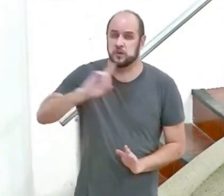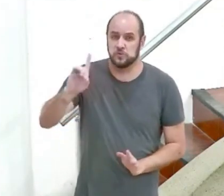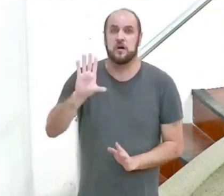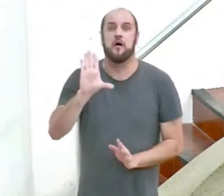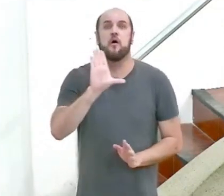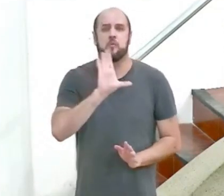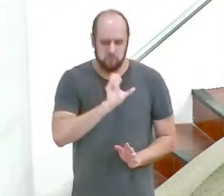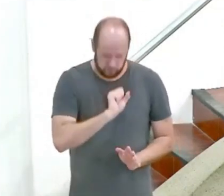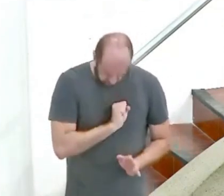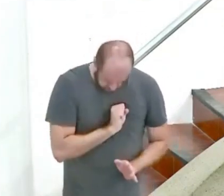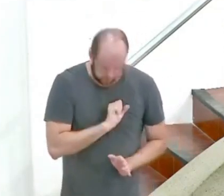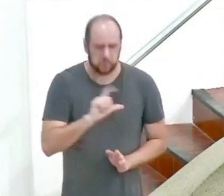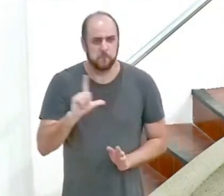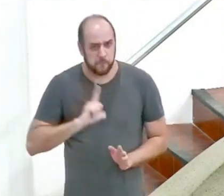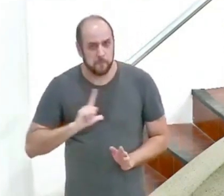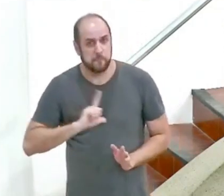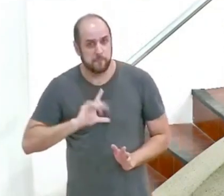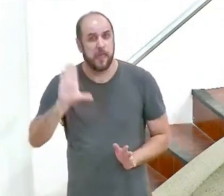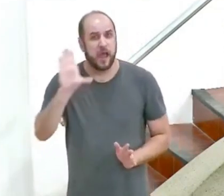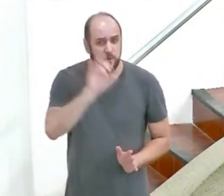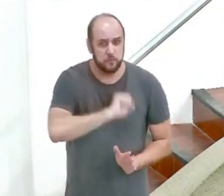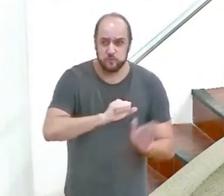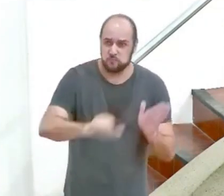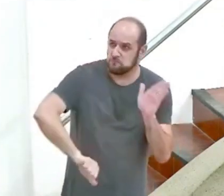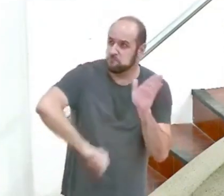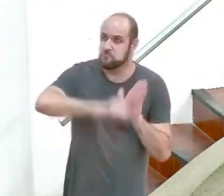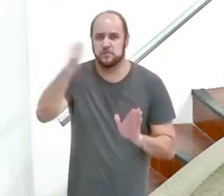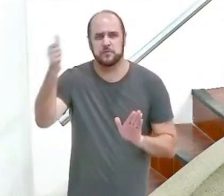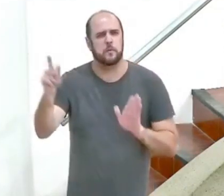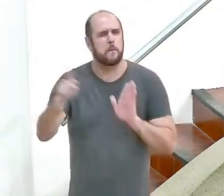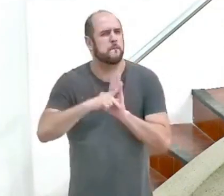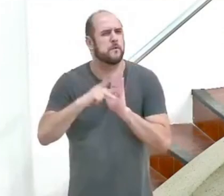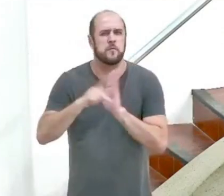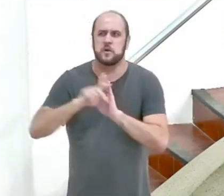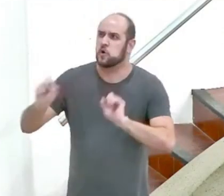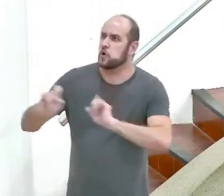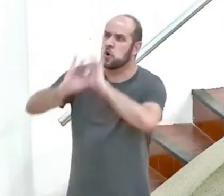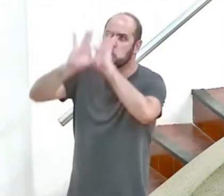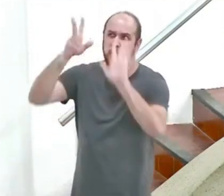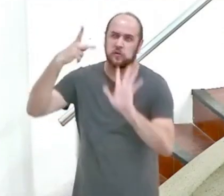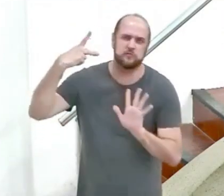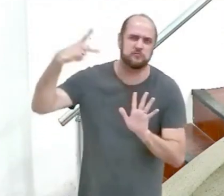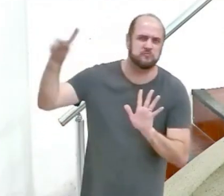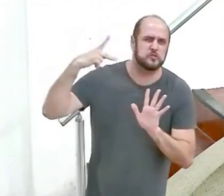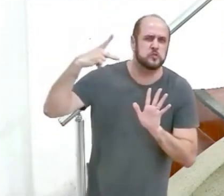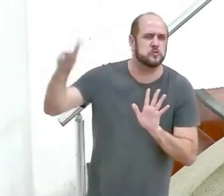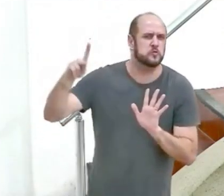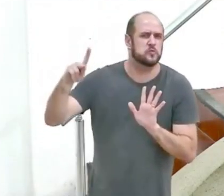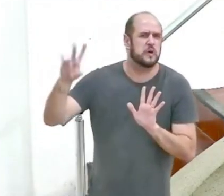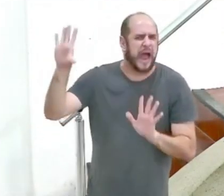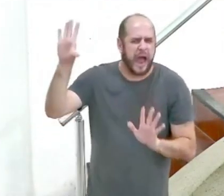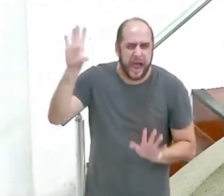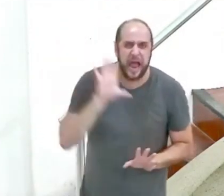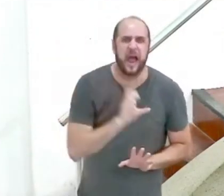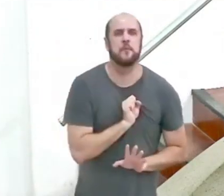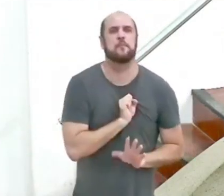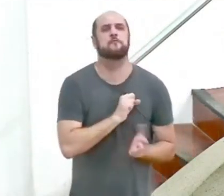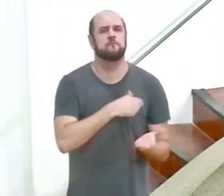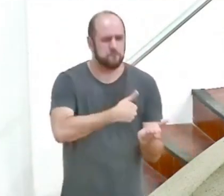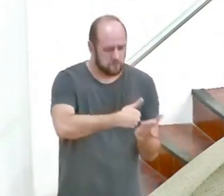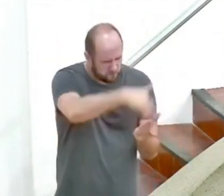amor e amor em primeiro lugar pela sua própria glória de tal maneira que ele vingará